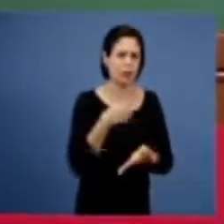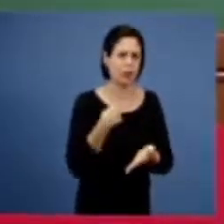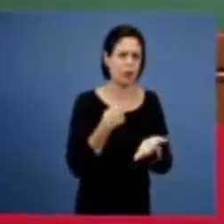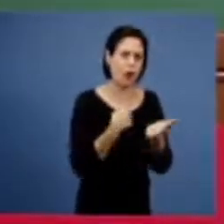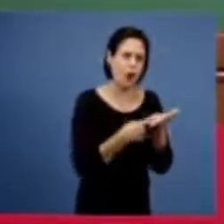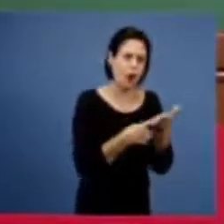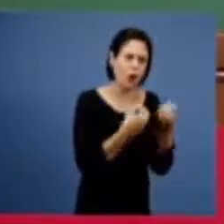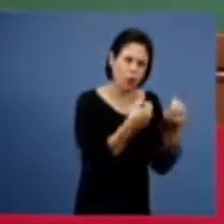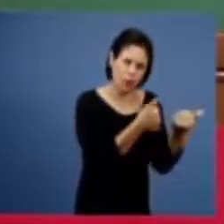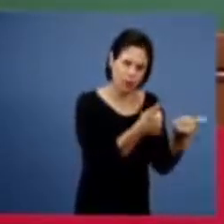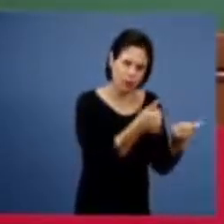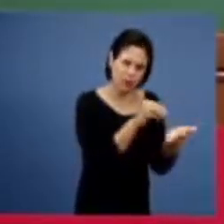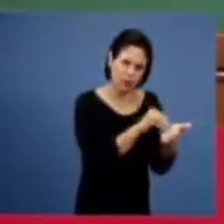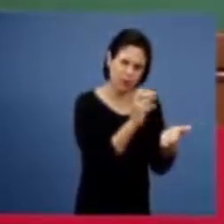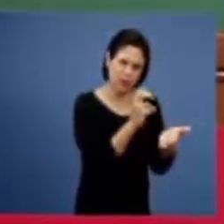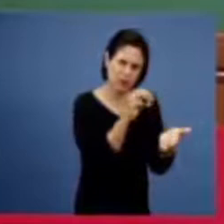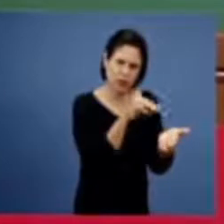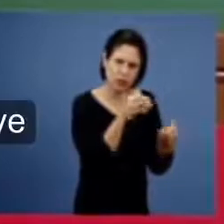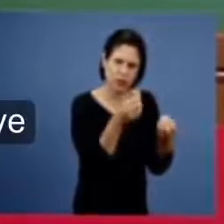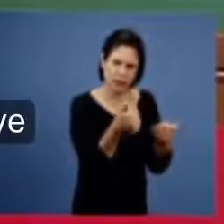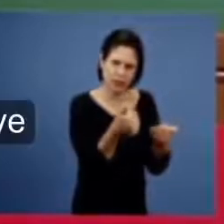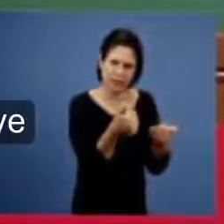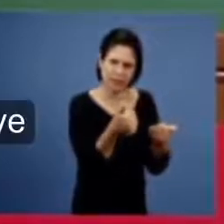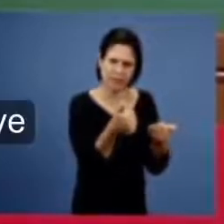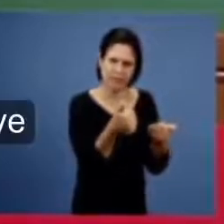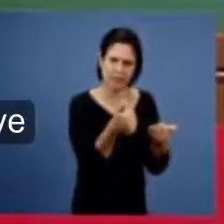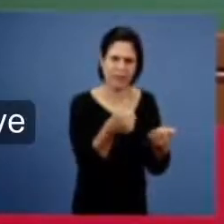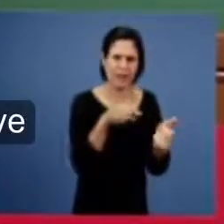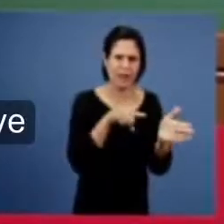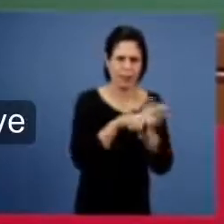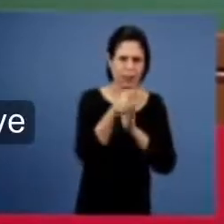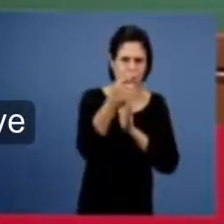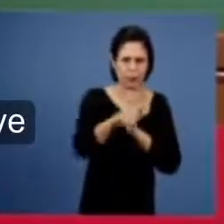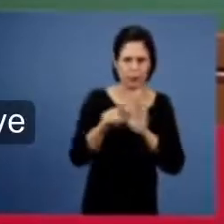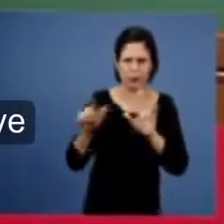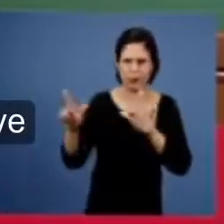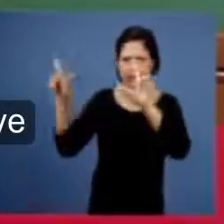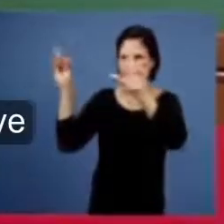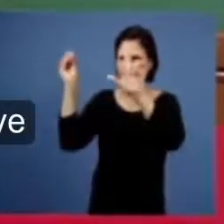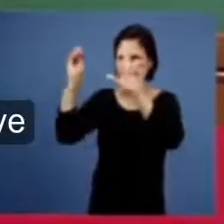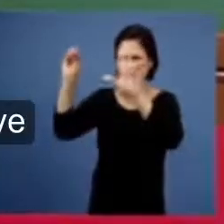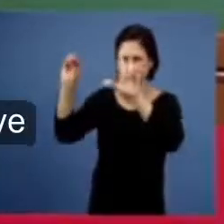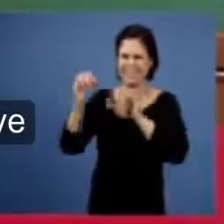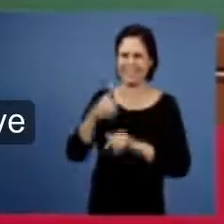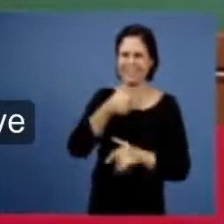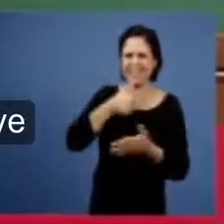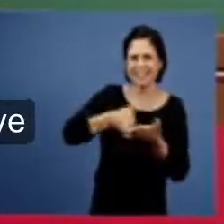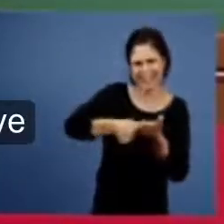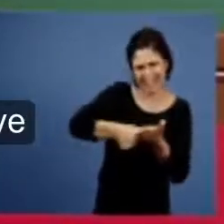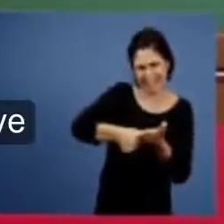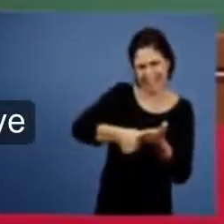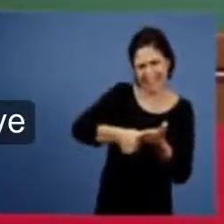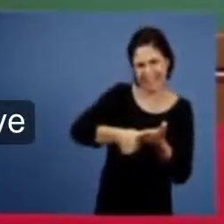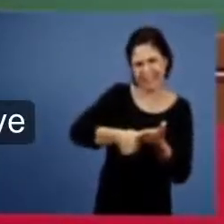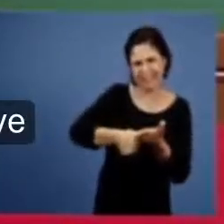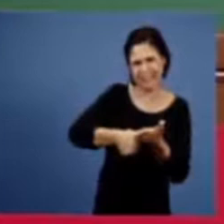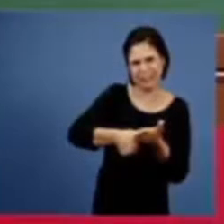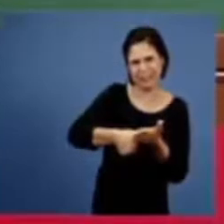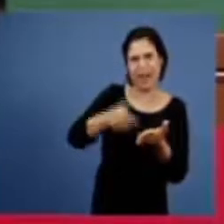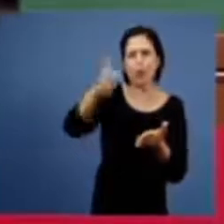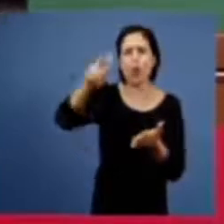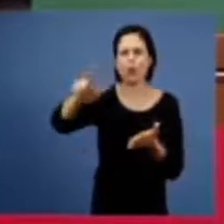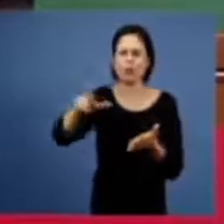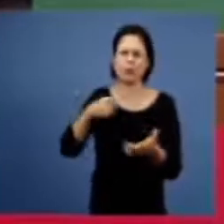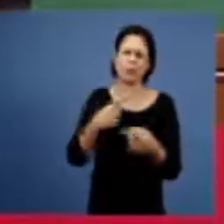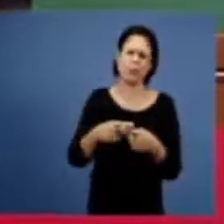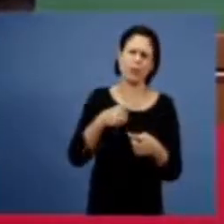de acordo nós vamos deixar a próxima carta se for possível porque nós